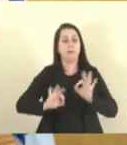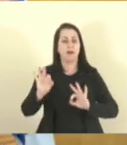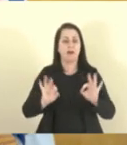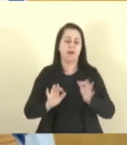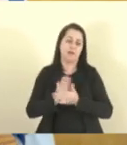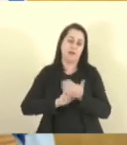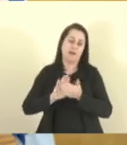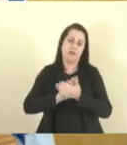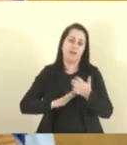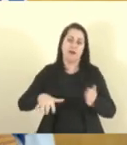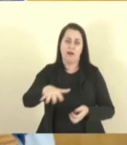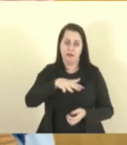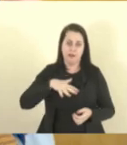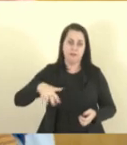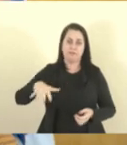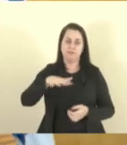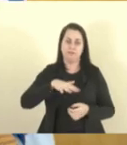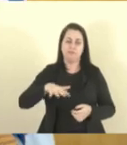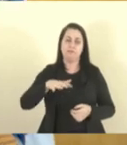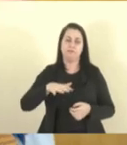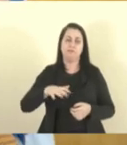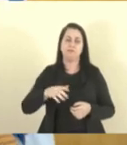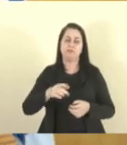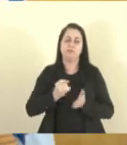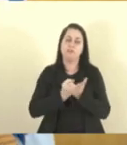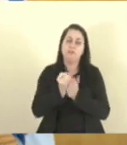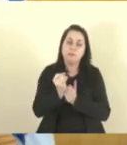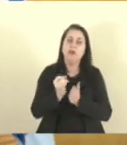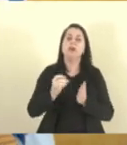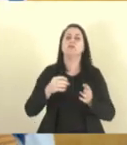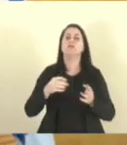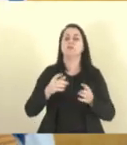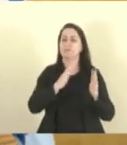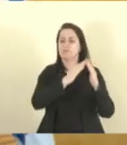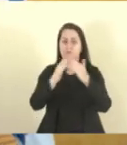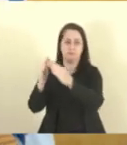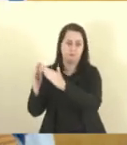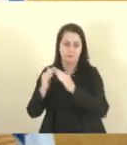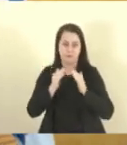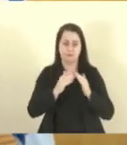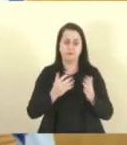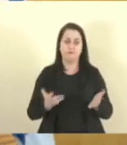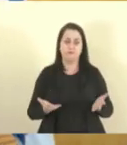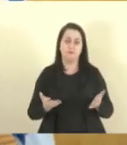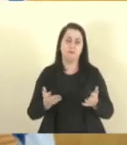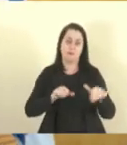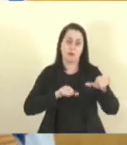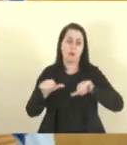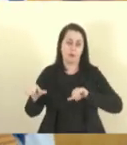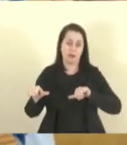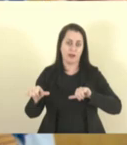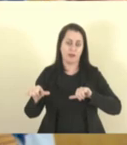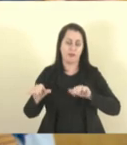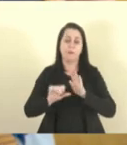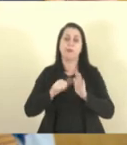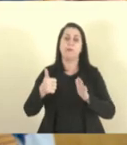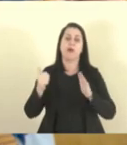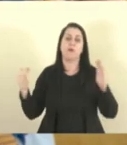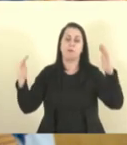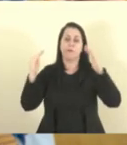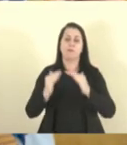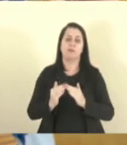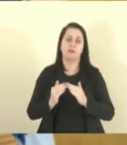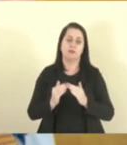a área para fazer o investimento de ter ali habitações. Então, faz o inverso. Primeiro, bota a casa,